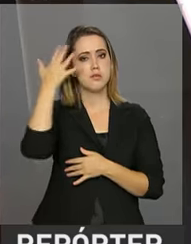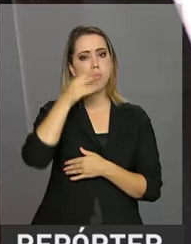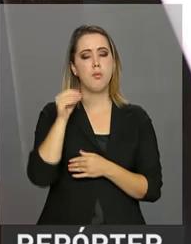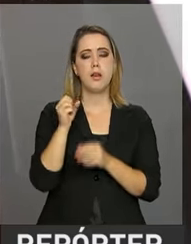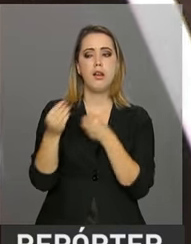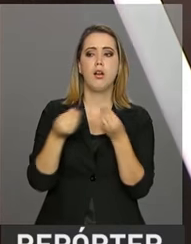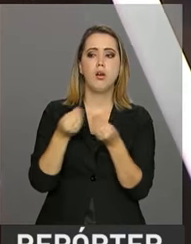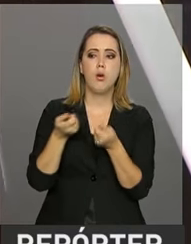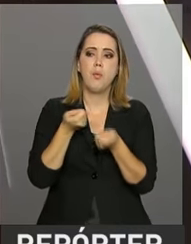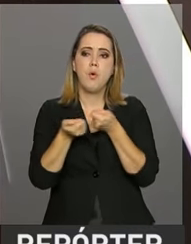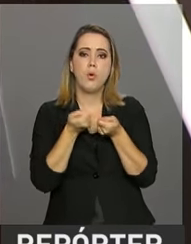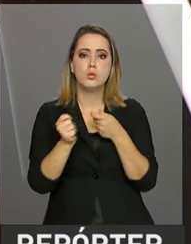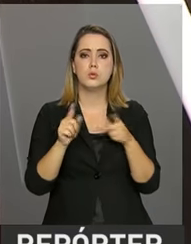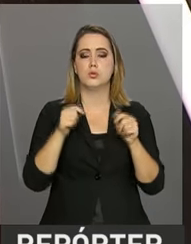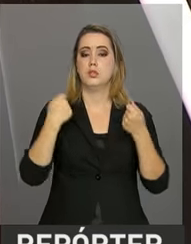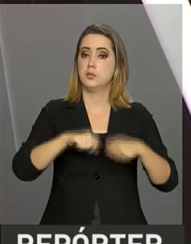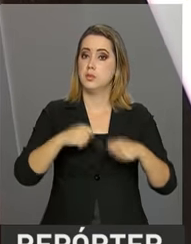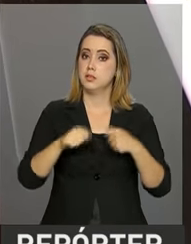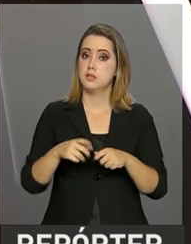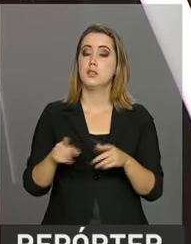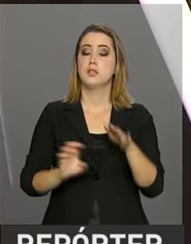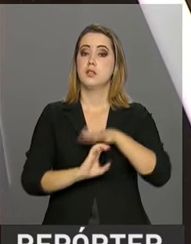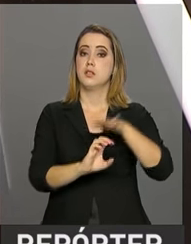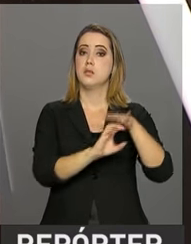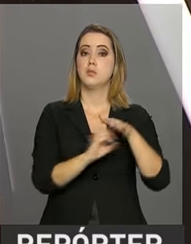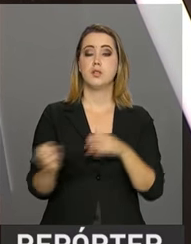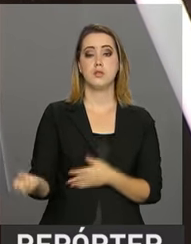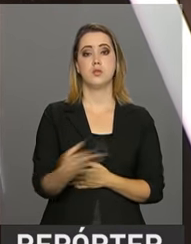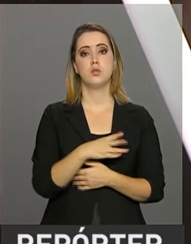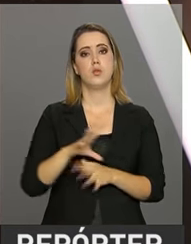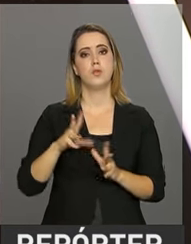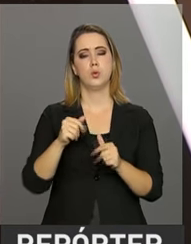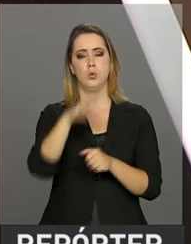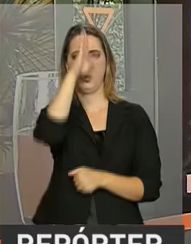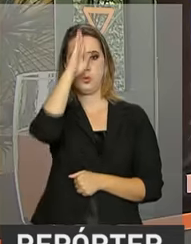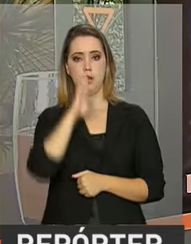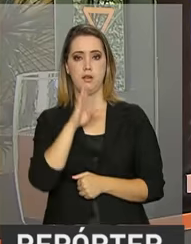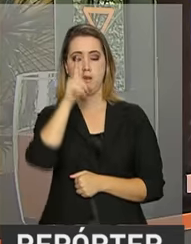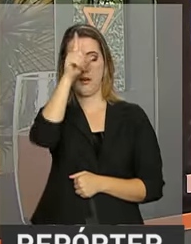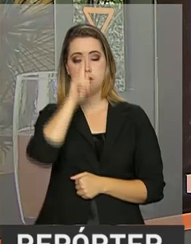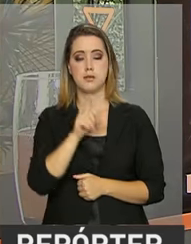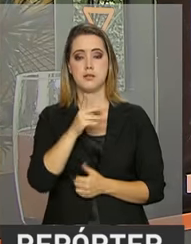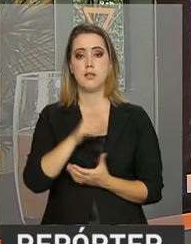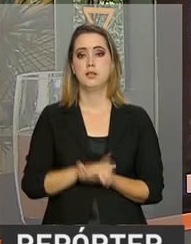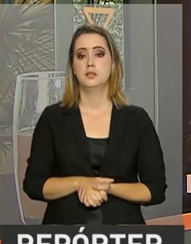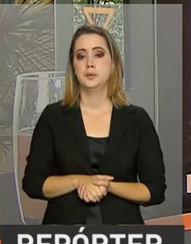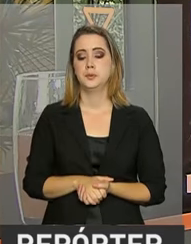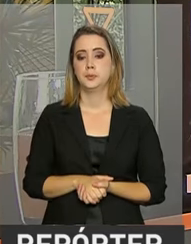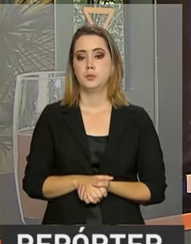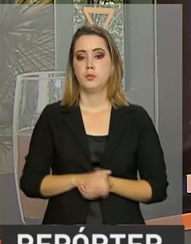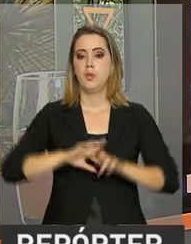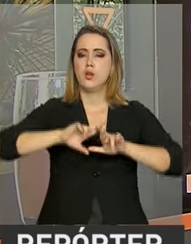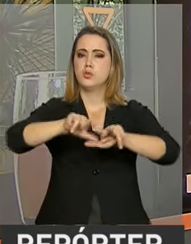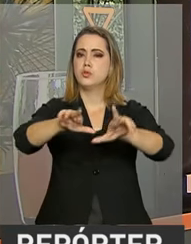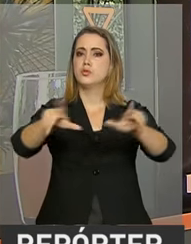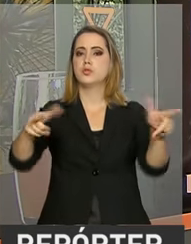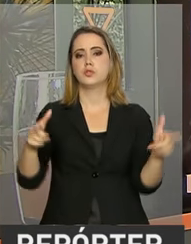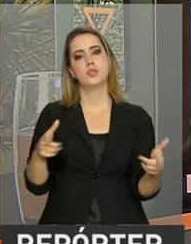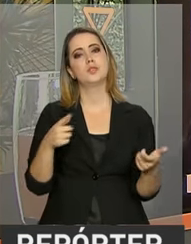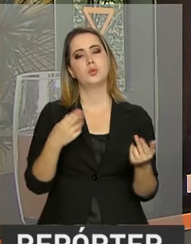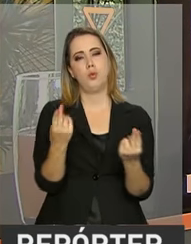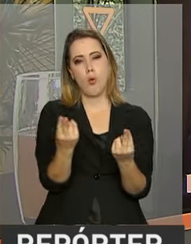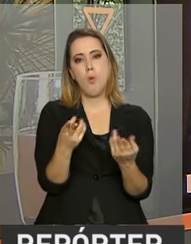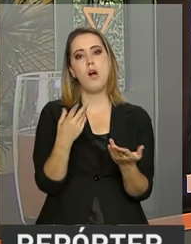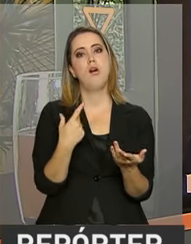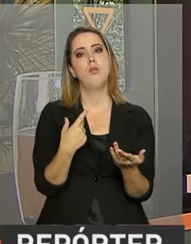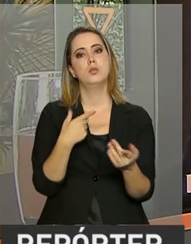iniciantes e pequenas empresas inovadoras. E tudo foi de graça. Tem várias outras startups também lutando para